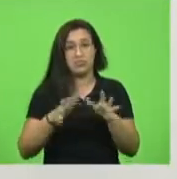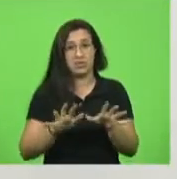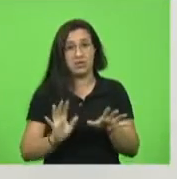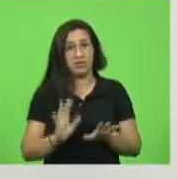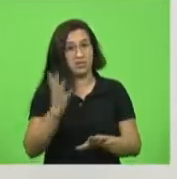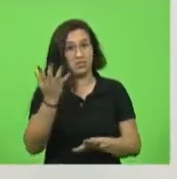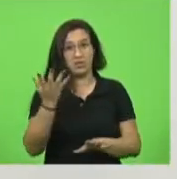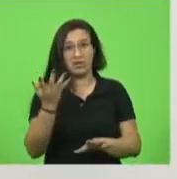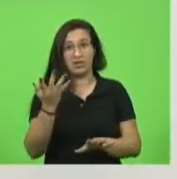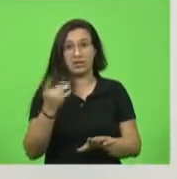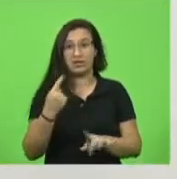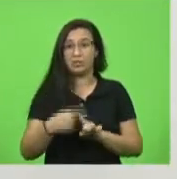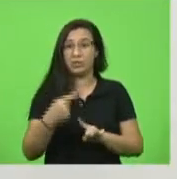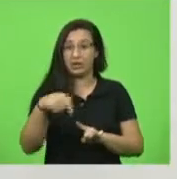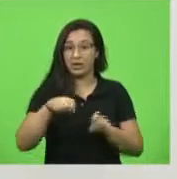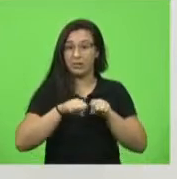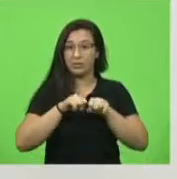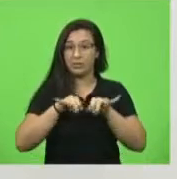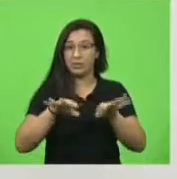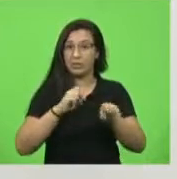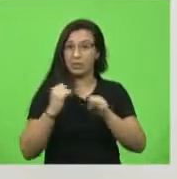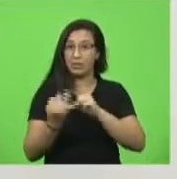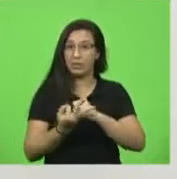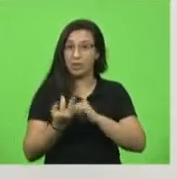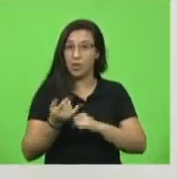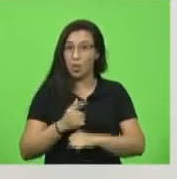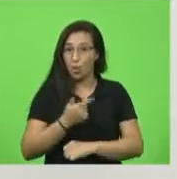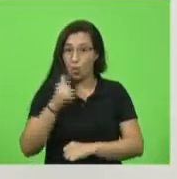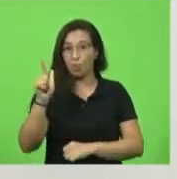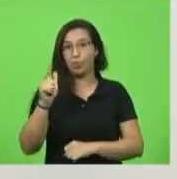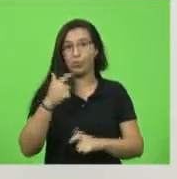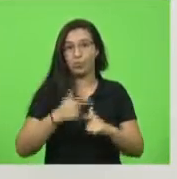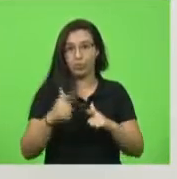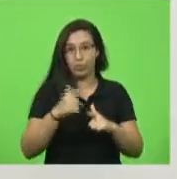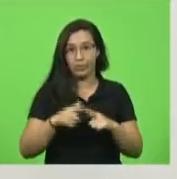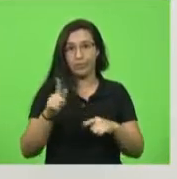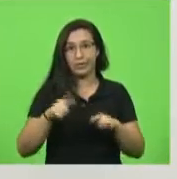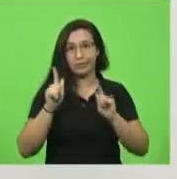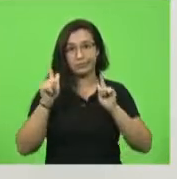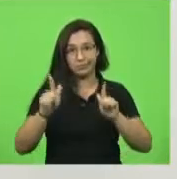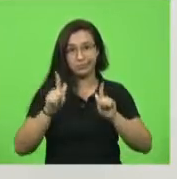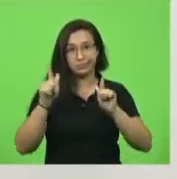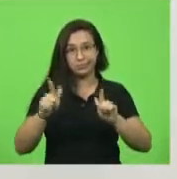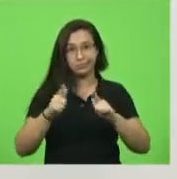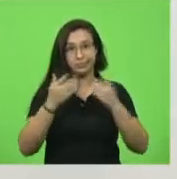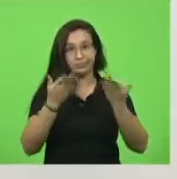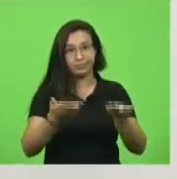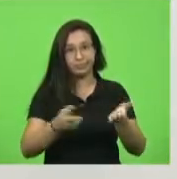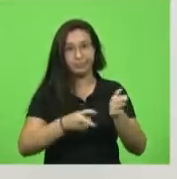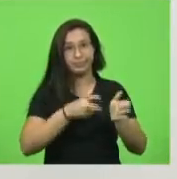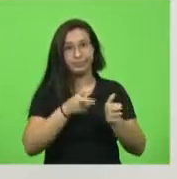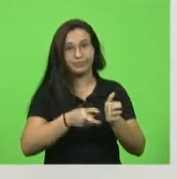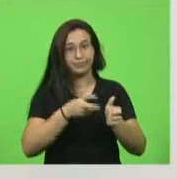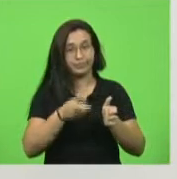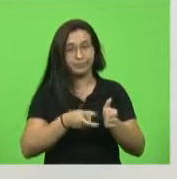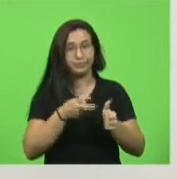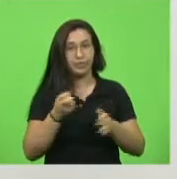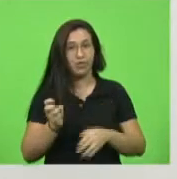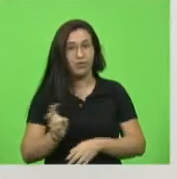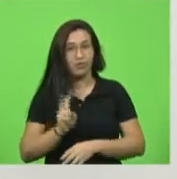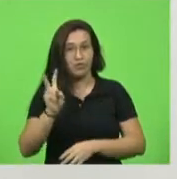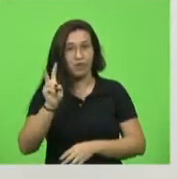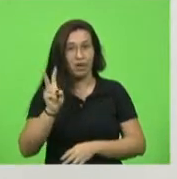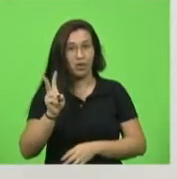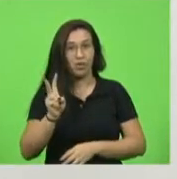nós venhamos a ter um novo problema que é uma greve dos caminhoneiros por conta do preço abusivo que está